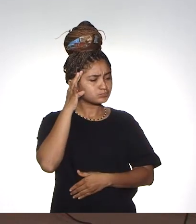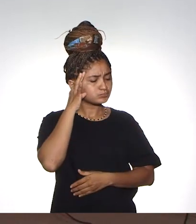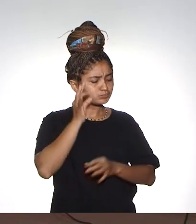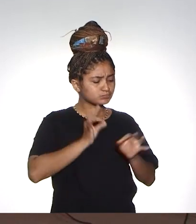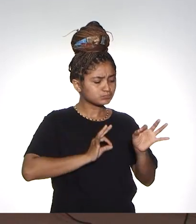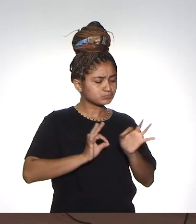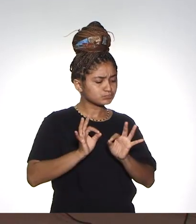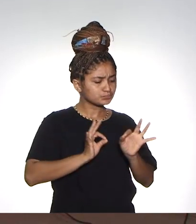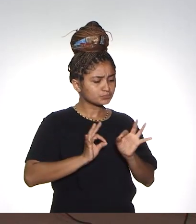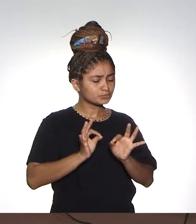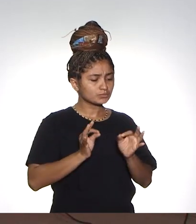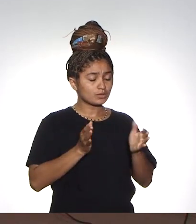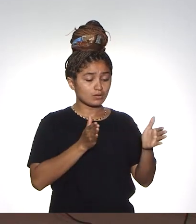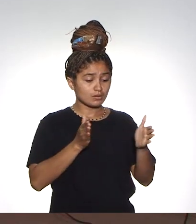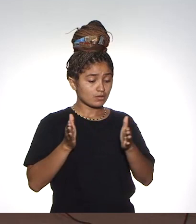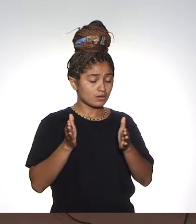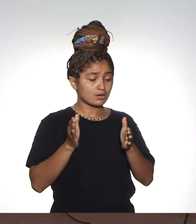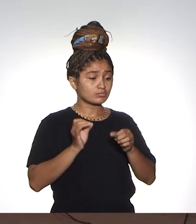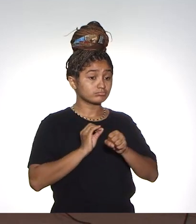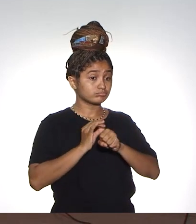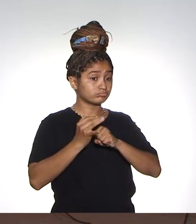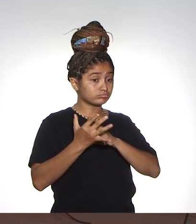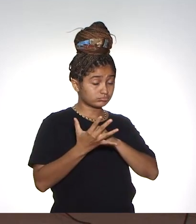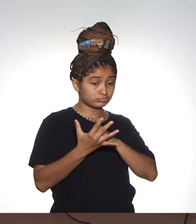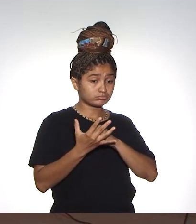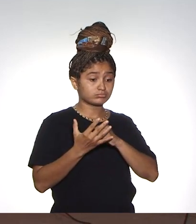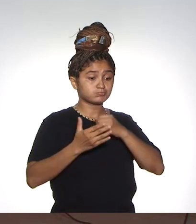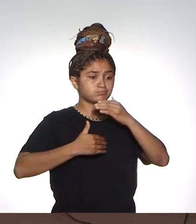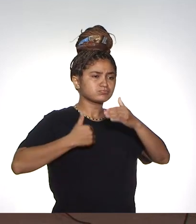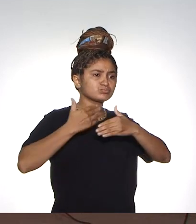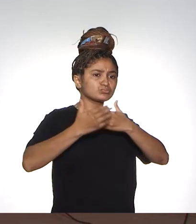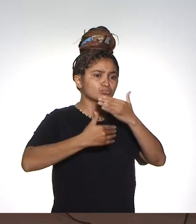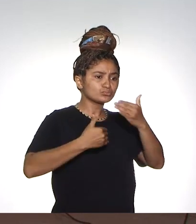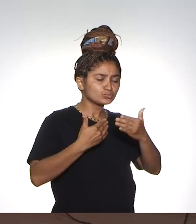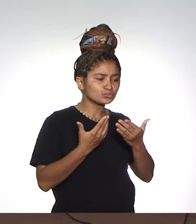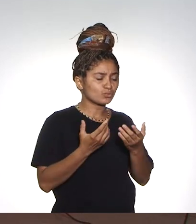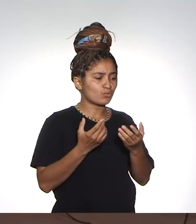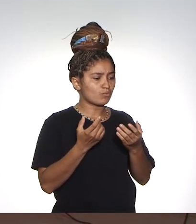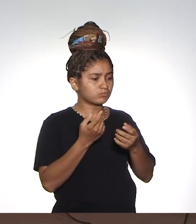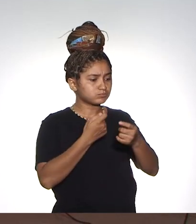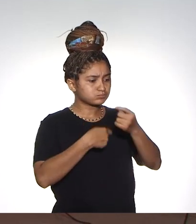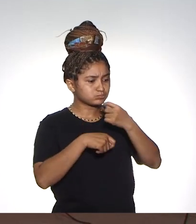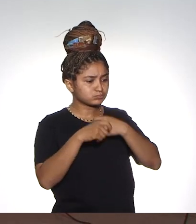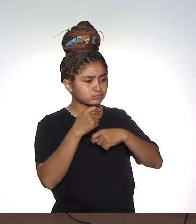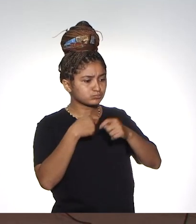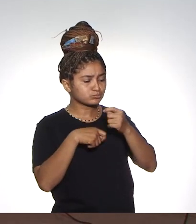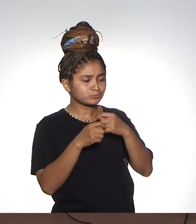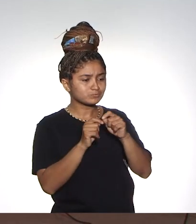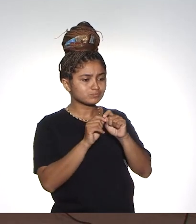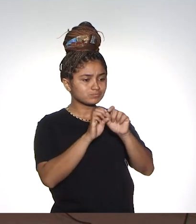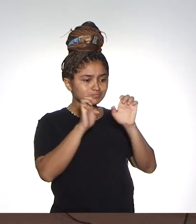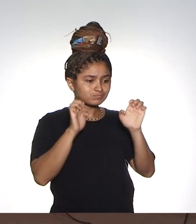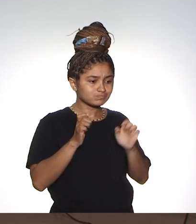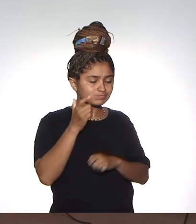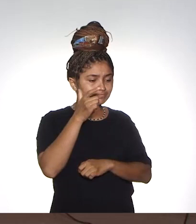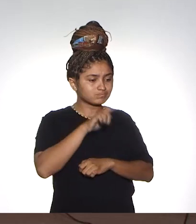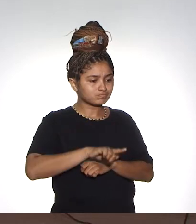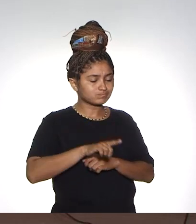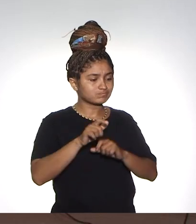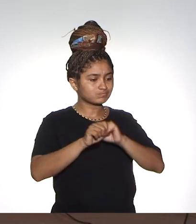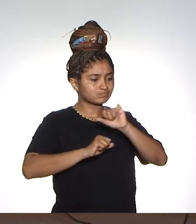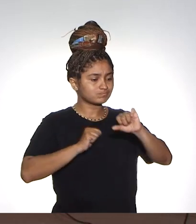no regime de pandemia, mesmo em processo de reestruturação financeira, nós